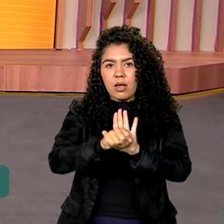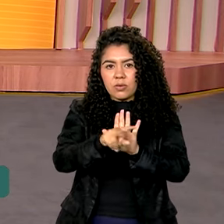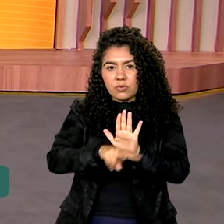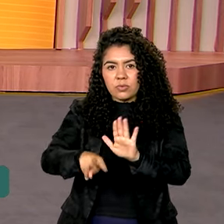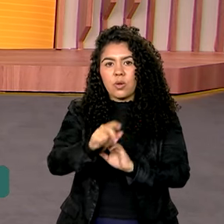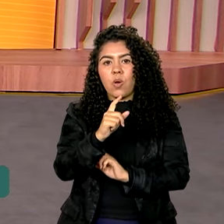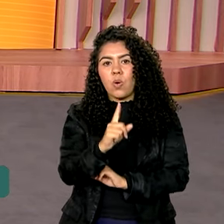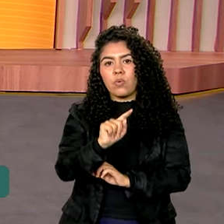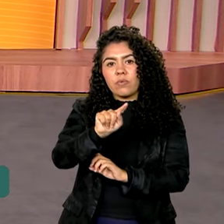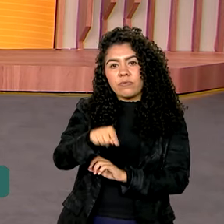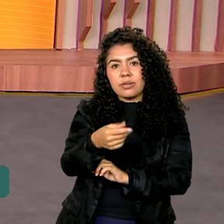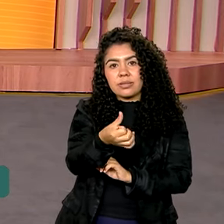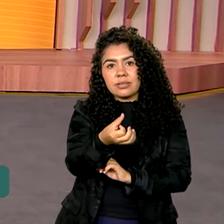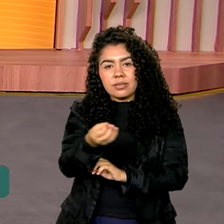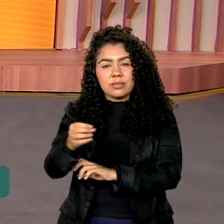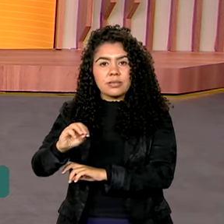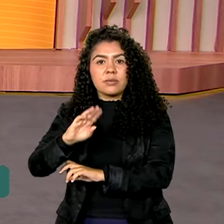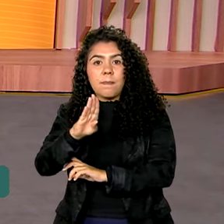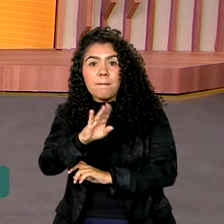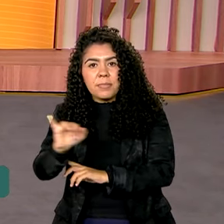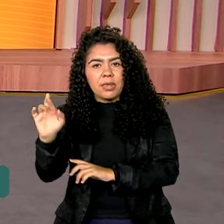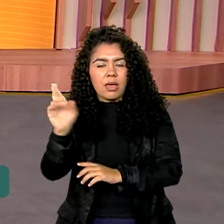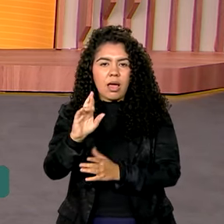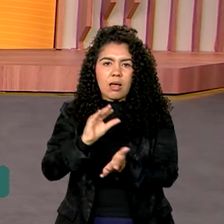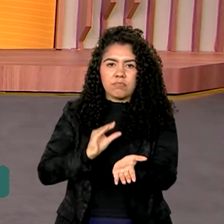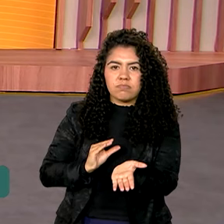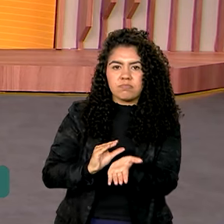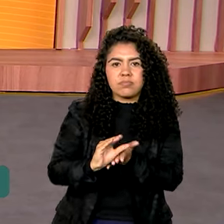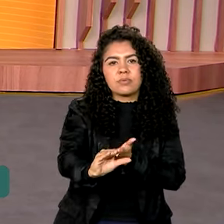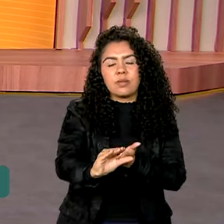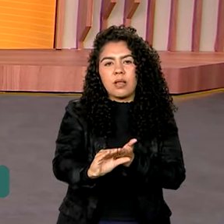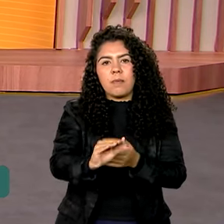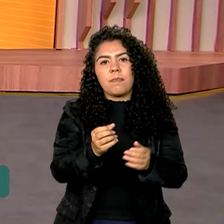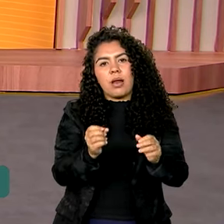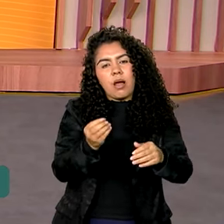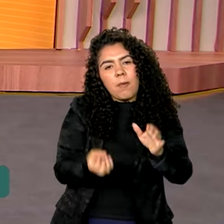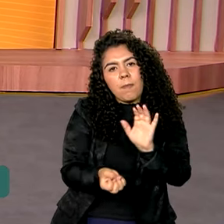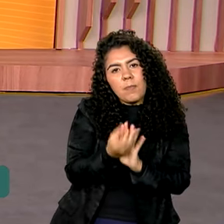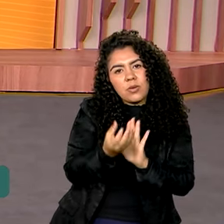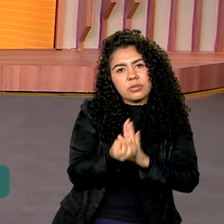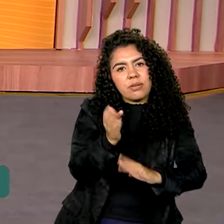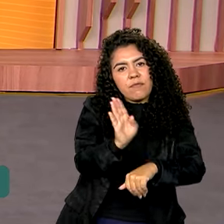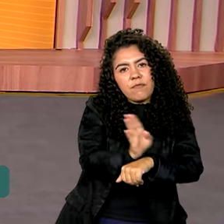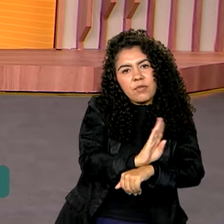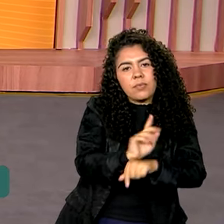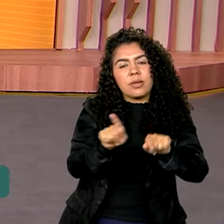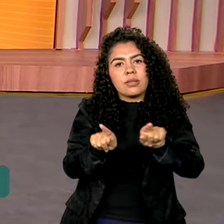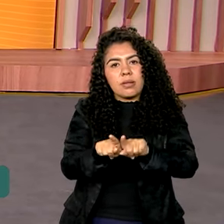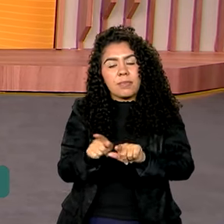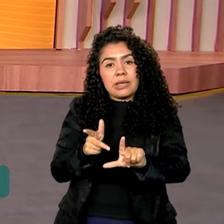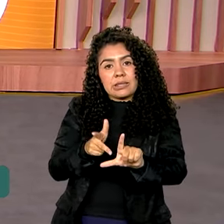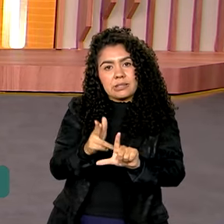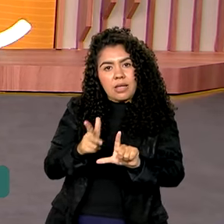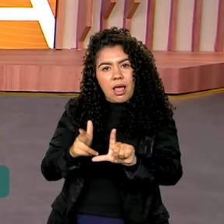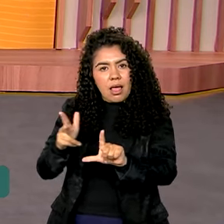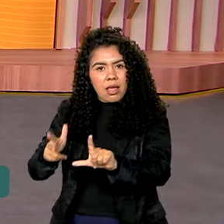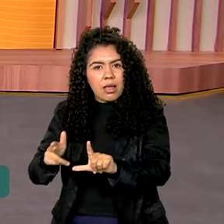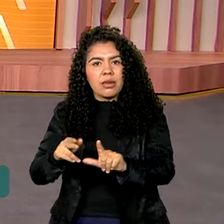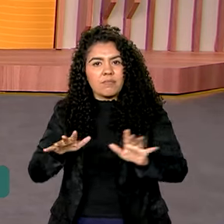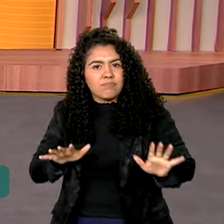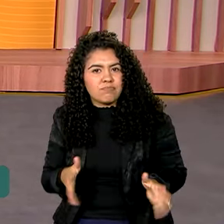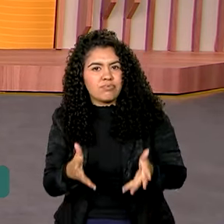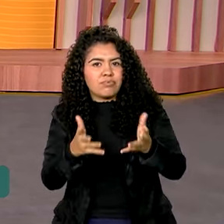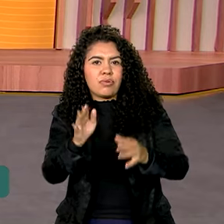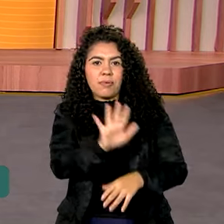600 mil reais destinados à produção de filmes e séries que vão fortalecer a cultura nacional e